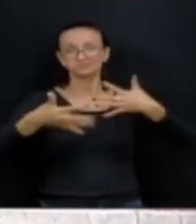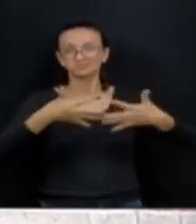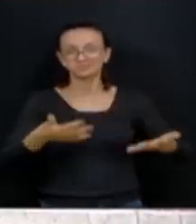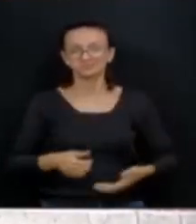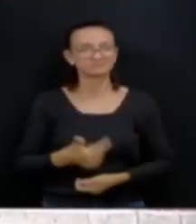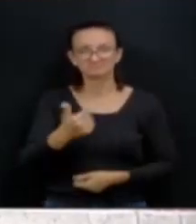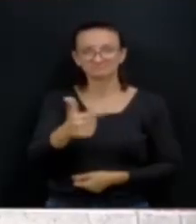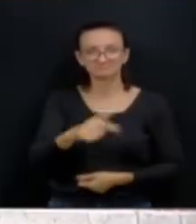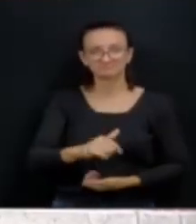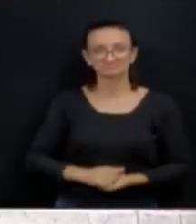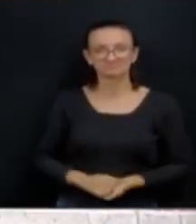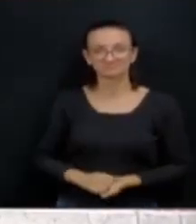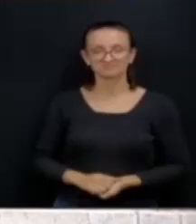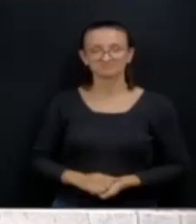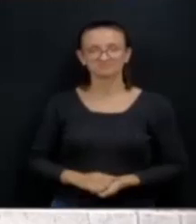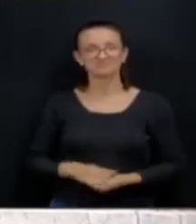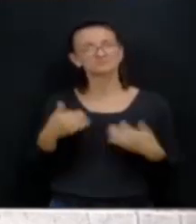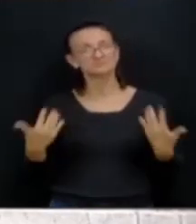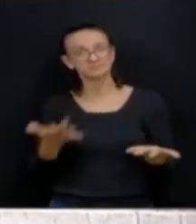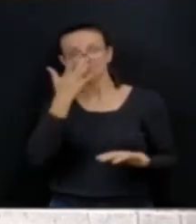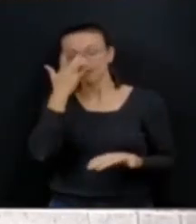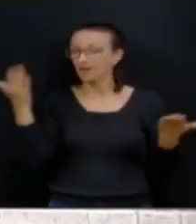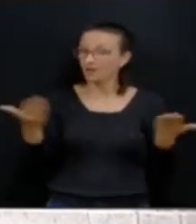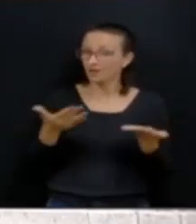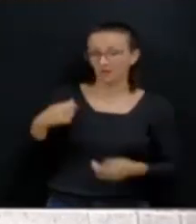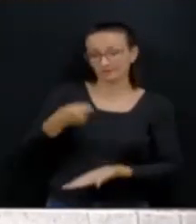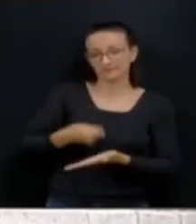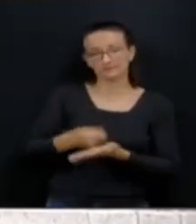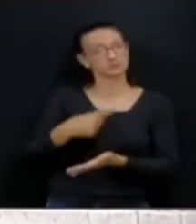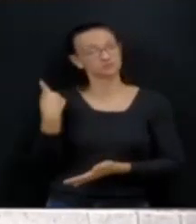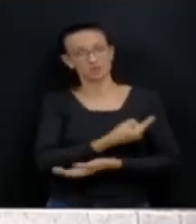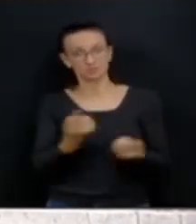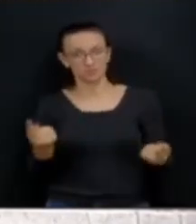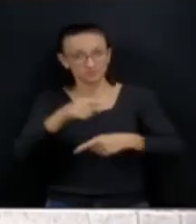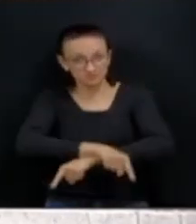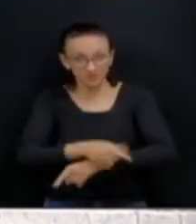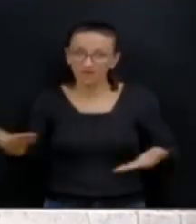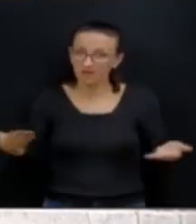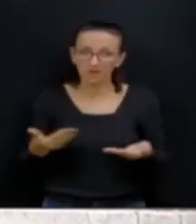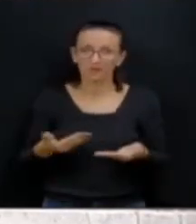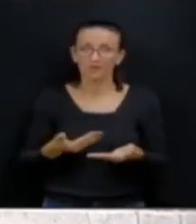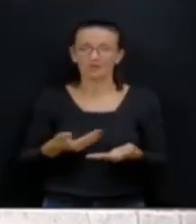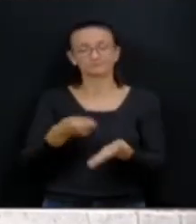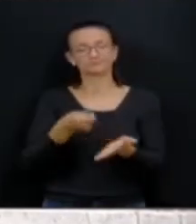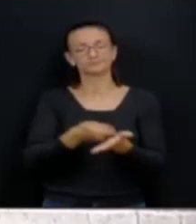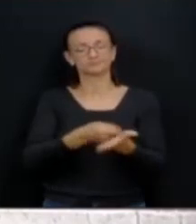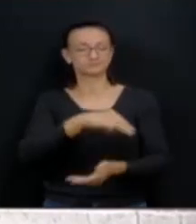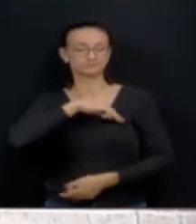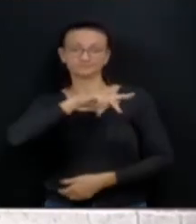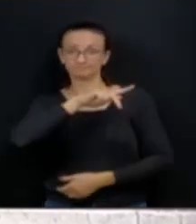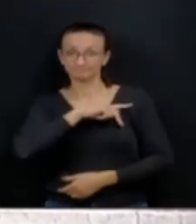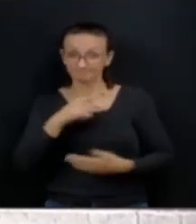Aí, obriga a oposição, obriga os deputados recorrerem ao Ministério Público.